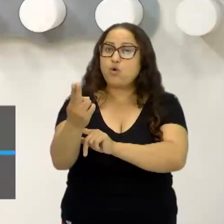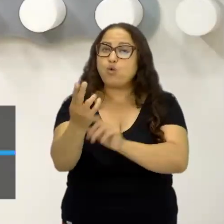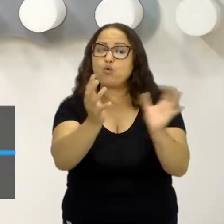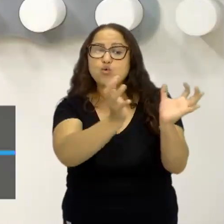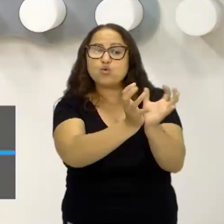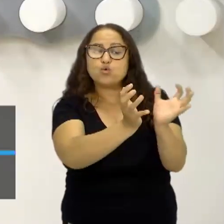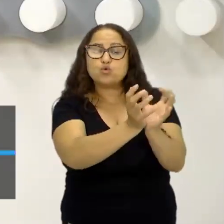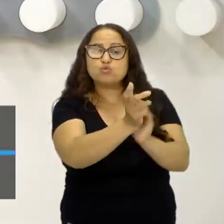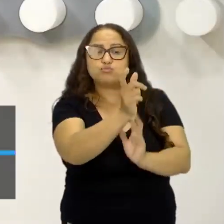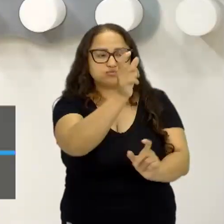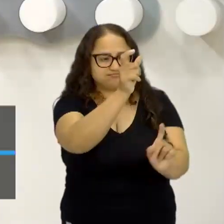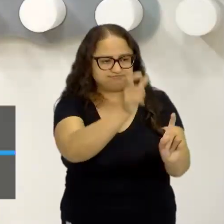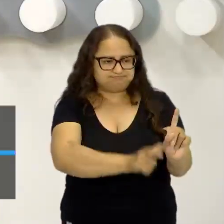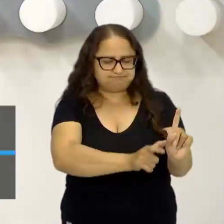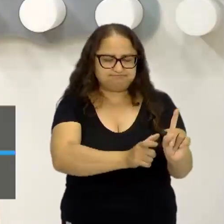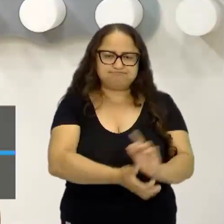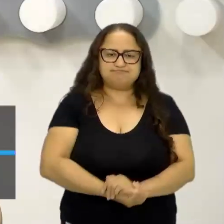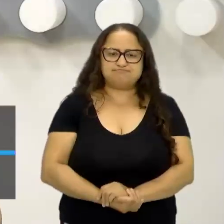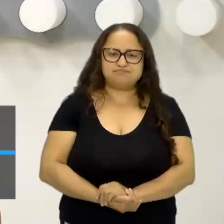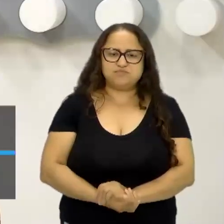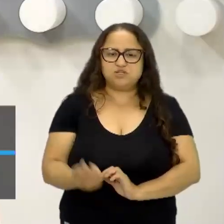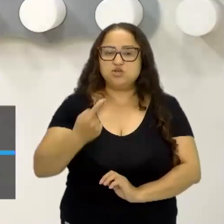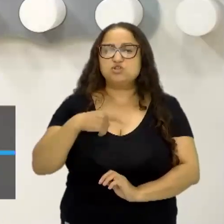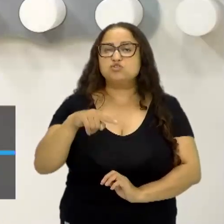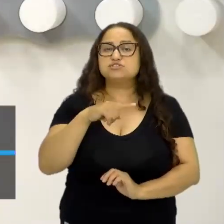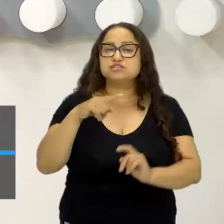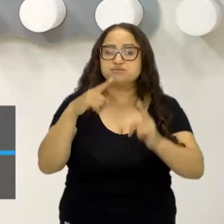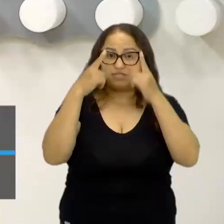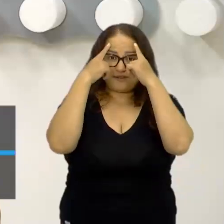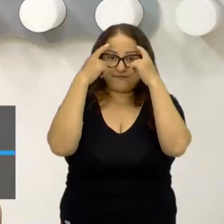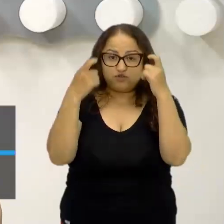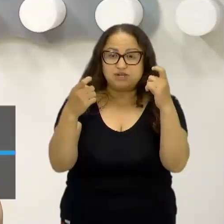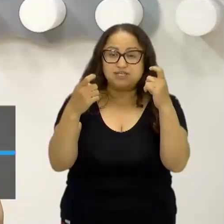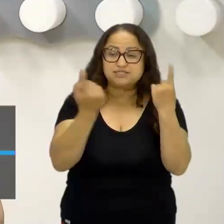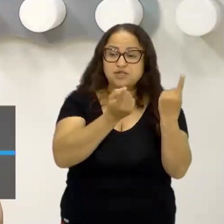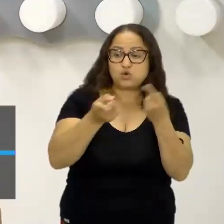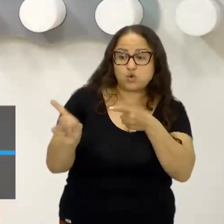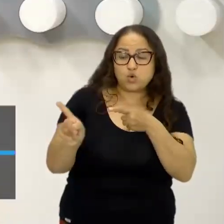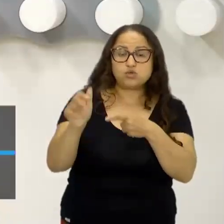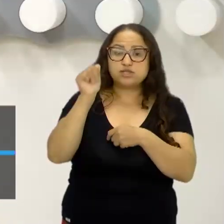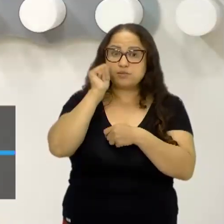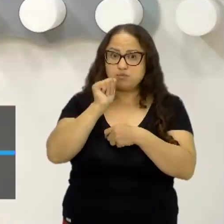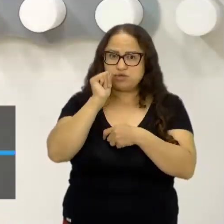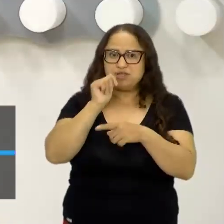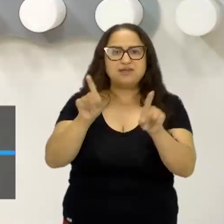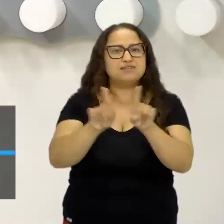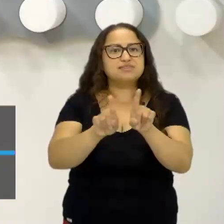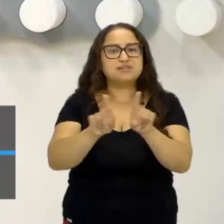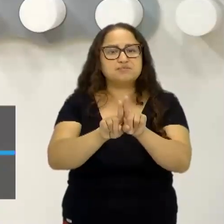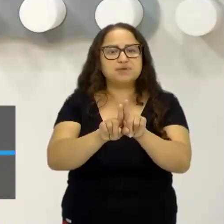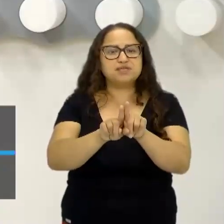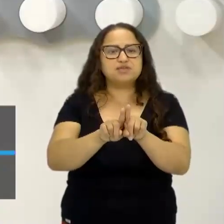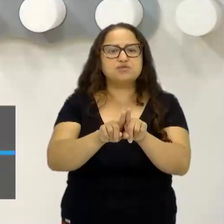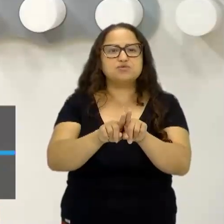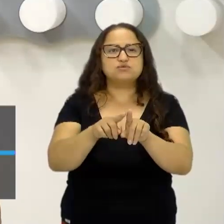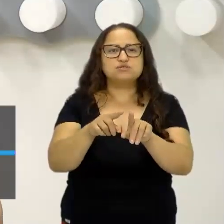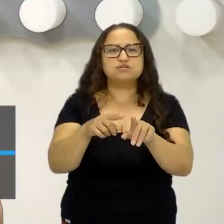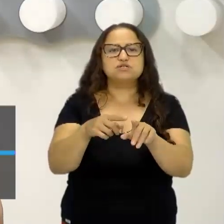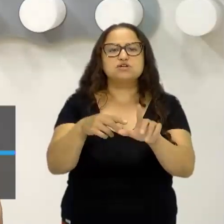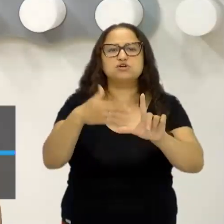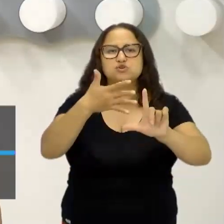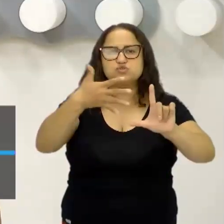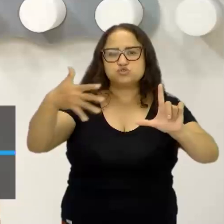indivíduos. E aí nós falamos da violência contra a mulher, nós falamos sobre a violência contra os homossexuais, nós falamos sobre a